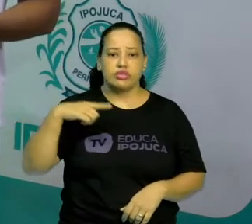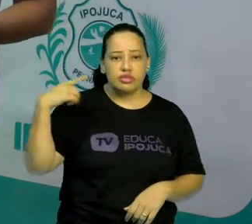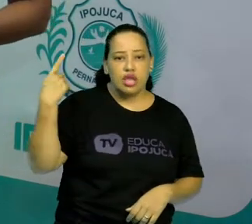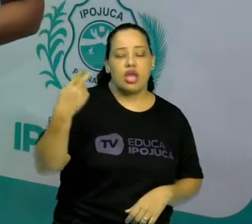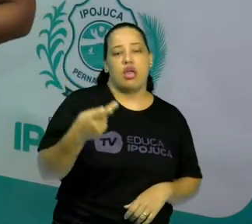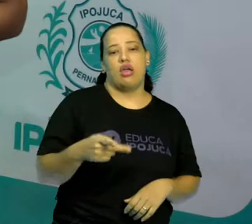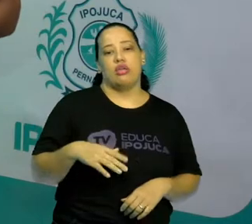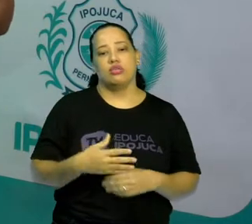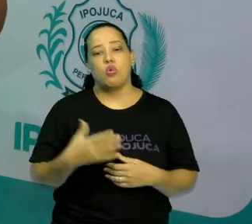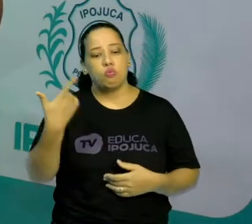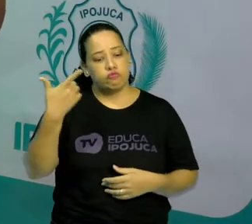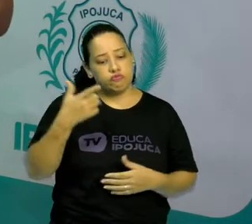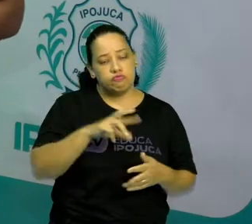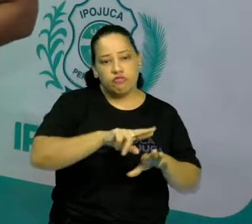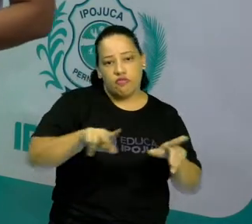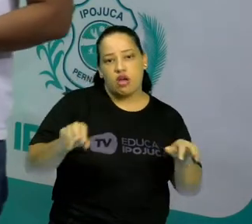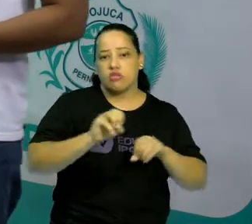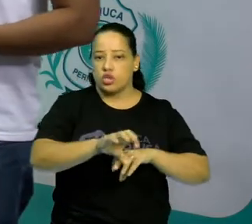da educação.